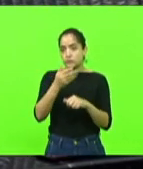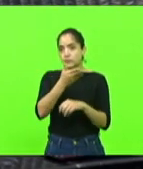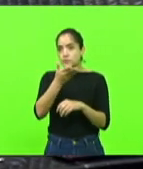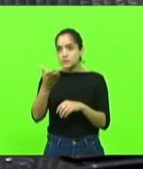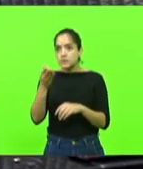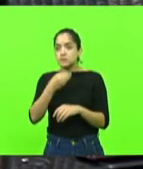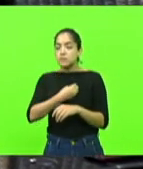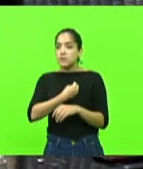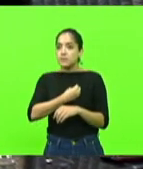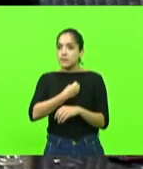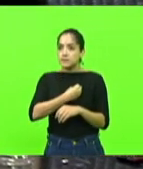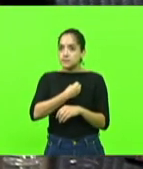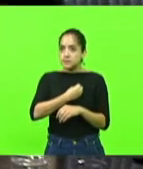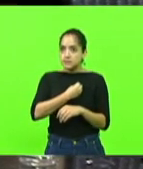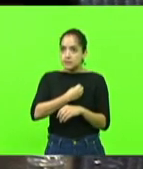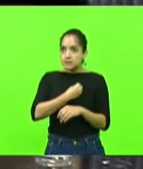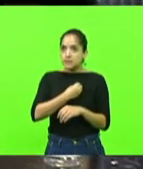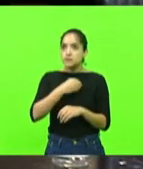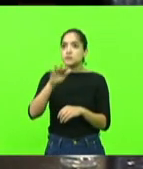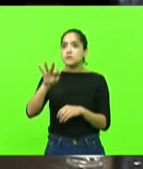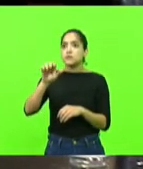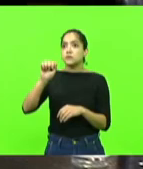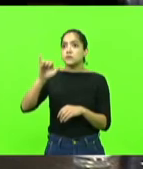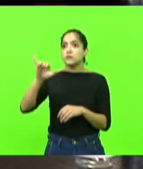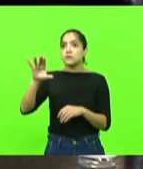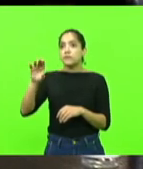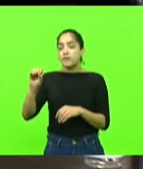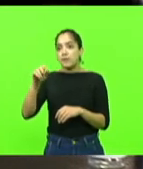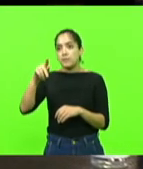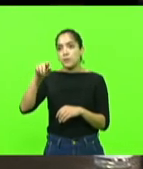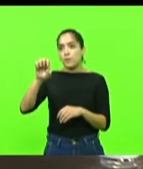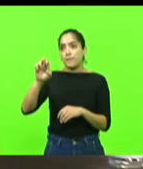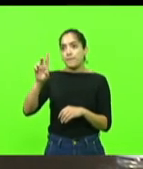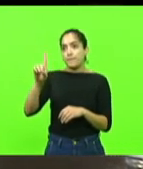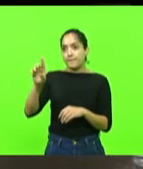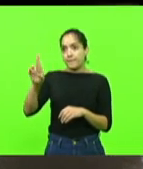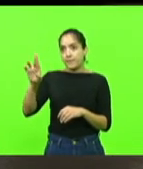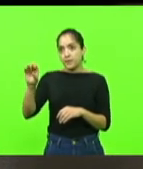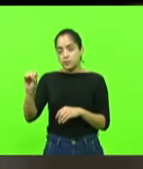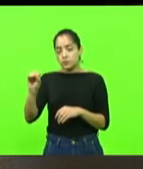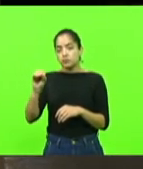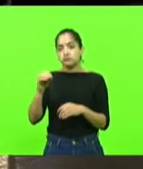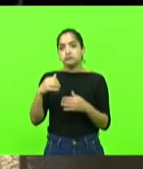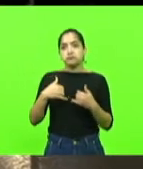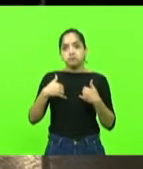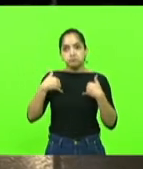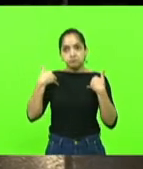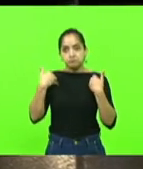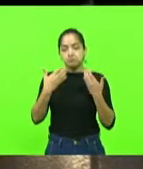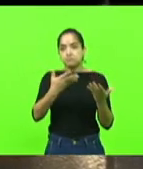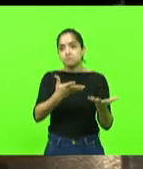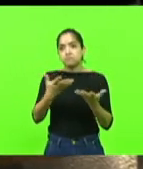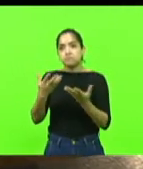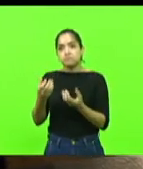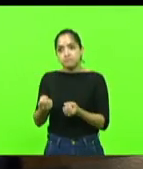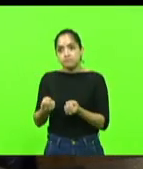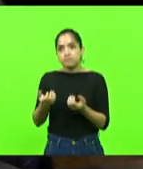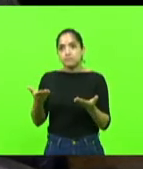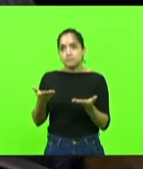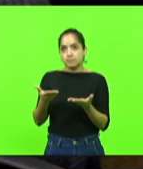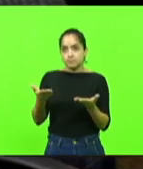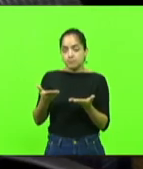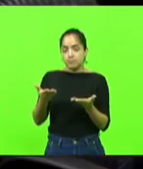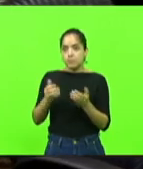presença, através do Fábio, do Pedro. Nós ficamos muito orgulhosos de poder recebê-los aqui nessa manhã,